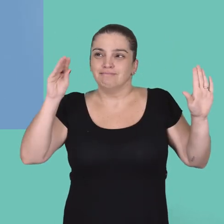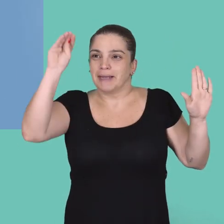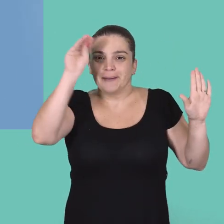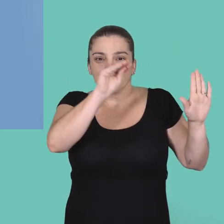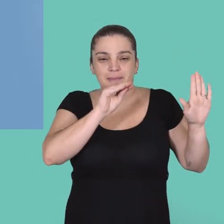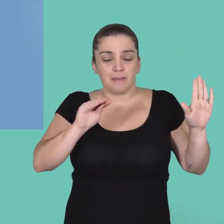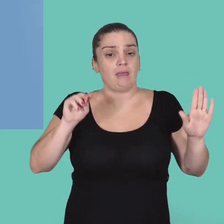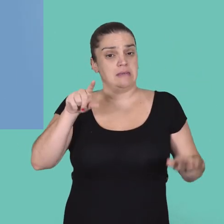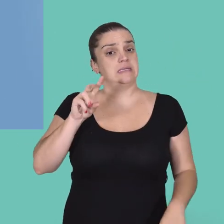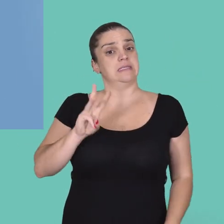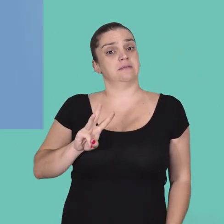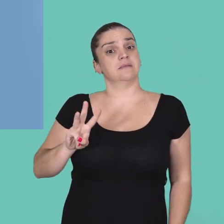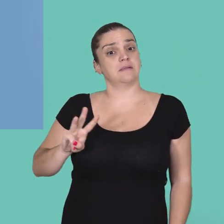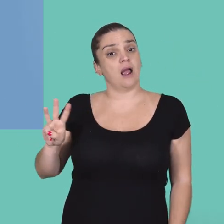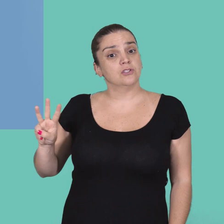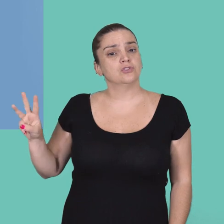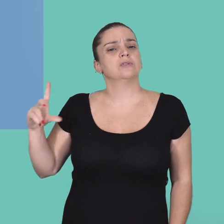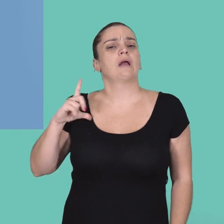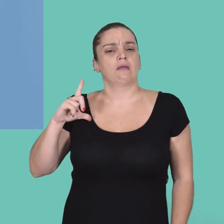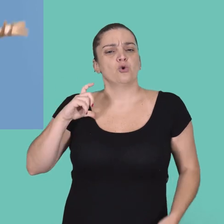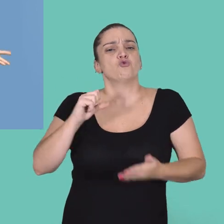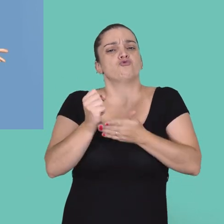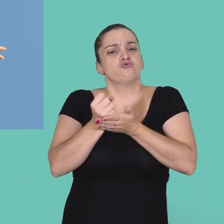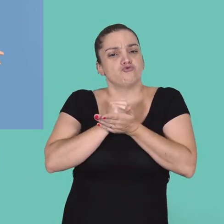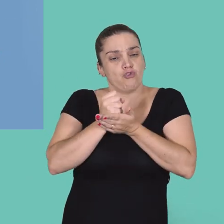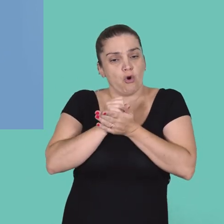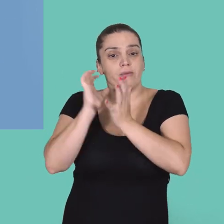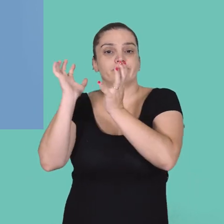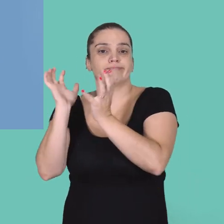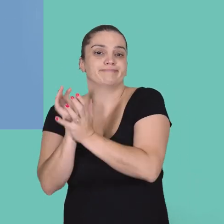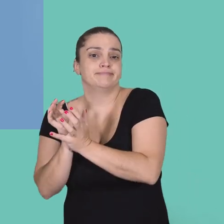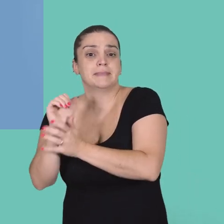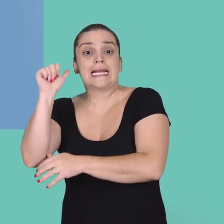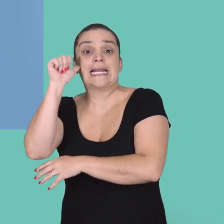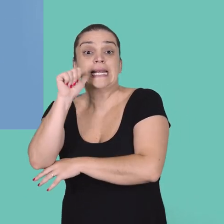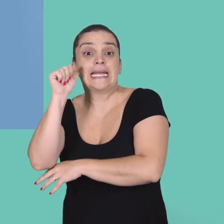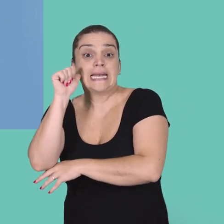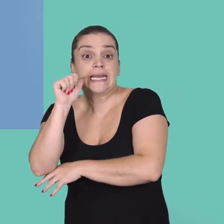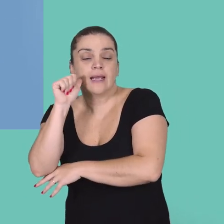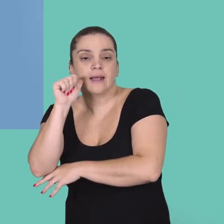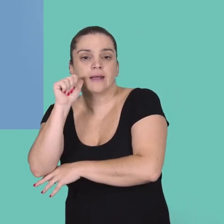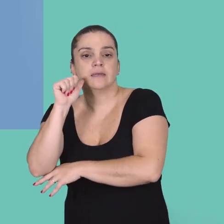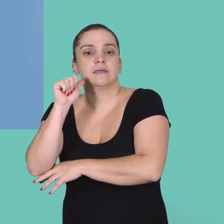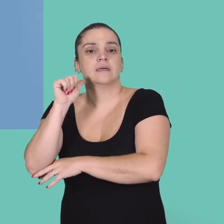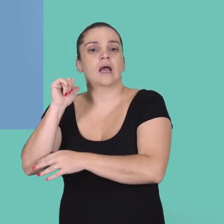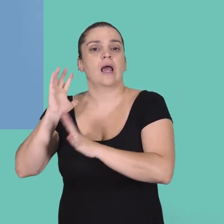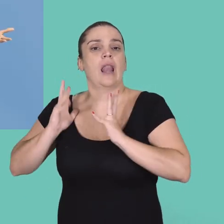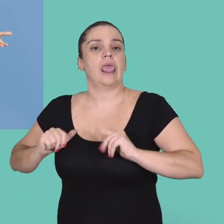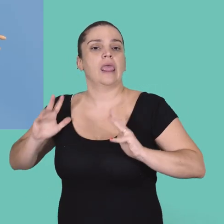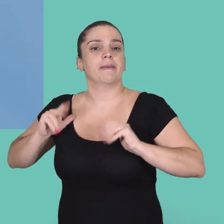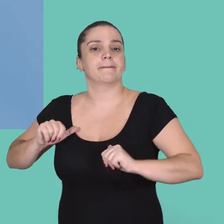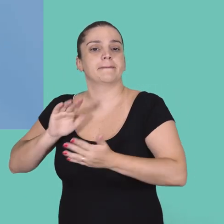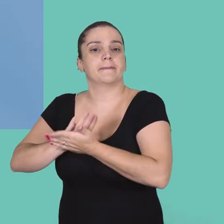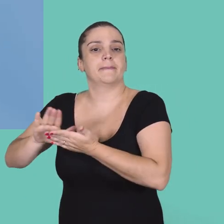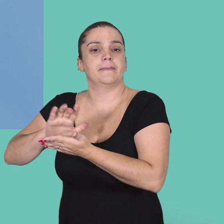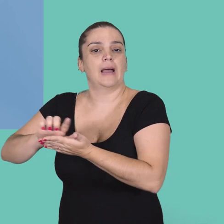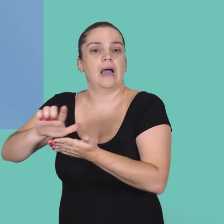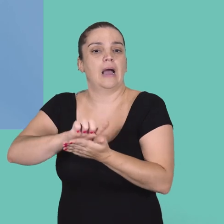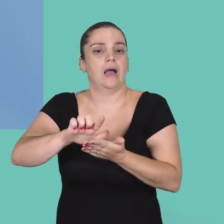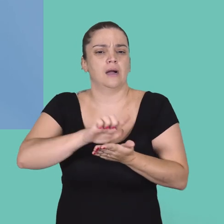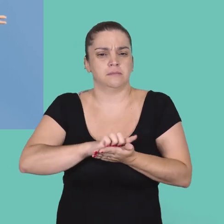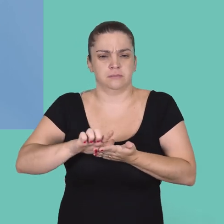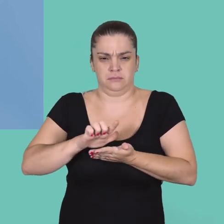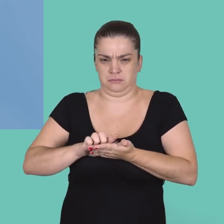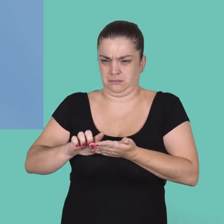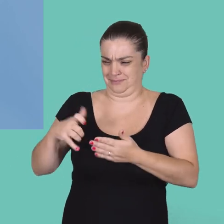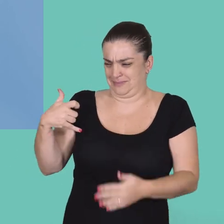parte de um site onde tem vários outros jogos para meninas e todos eles envolvem limpeza. Então, uma criança